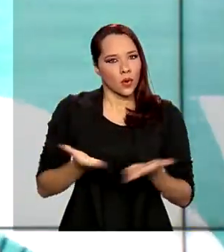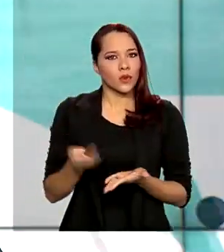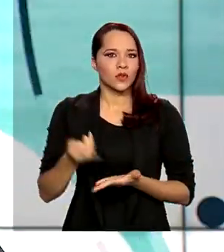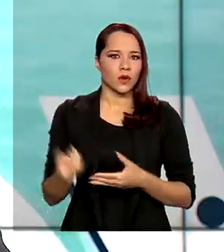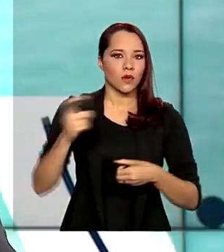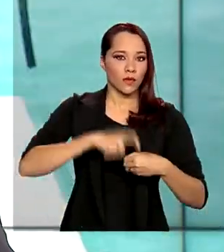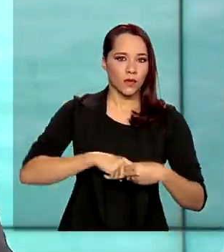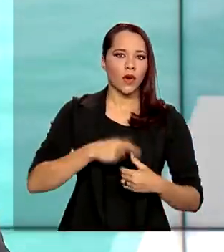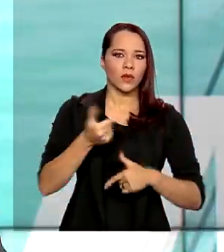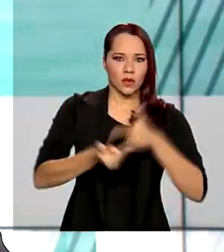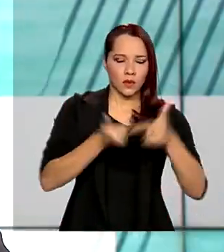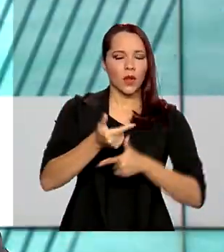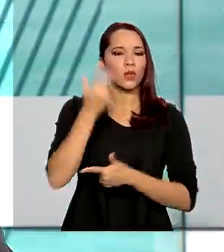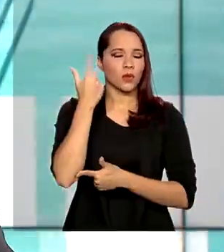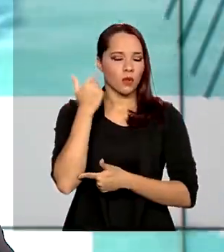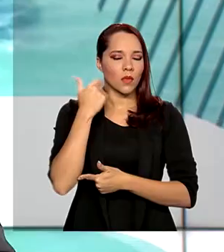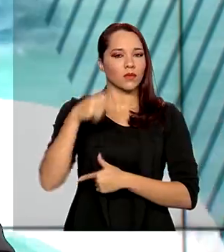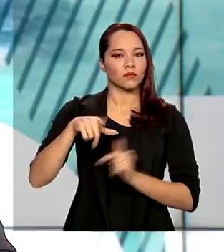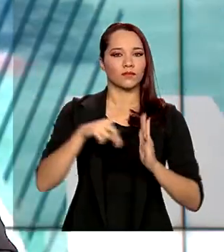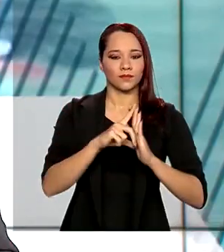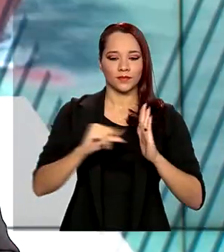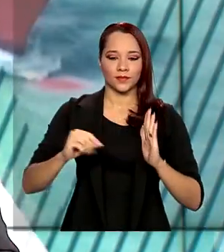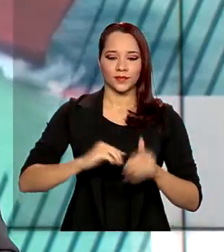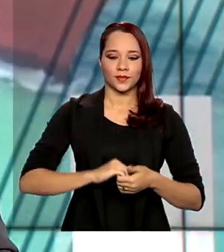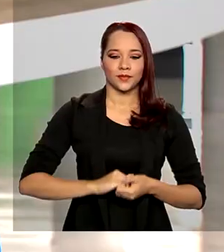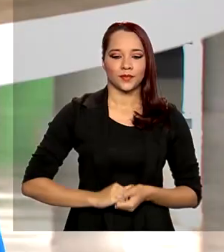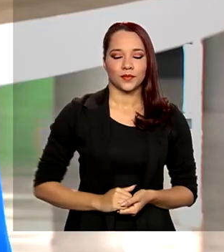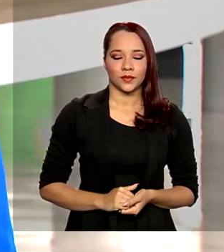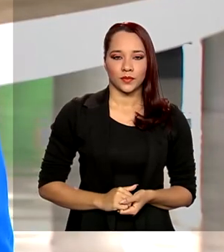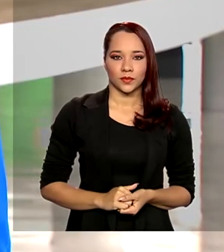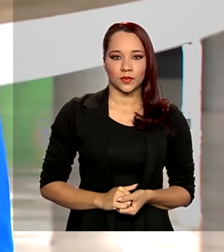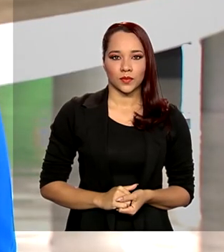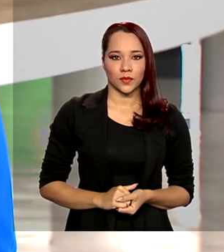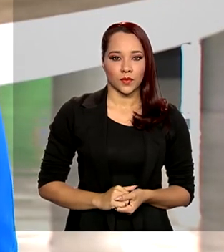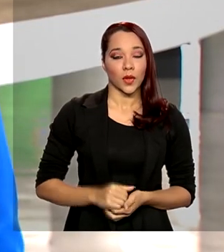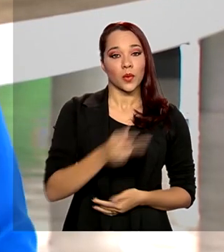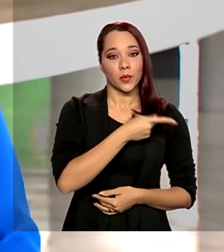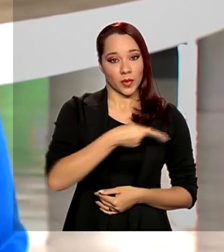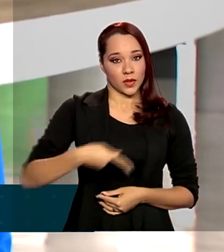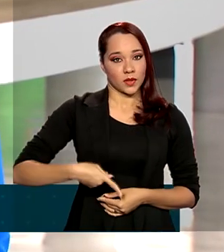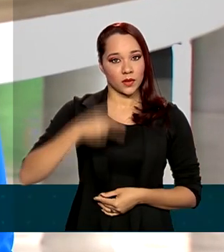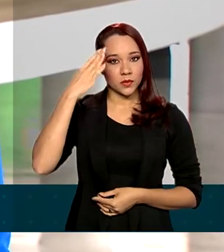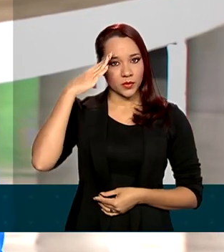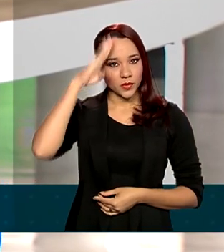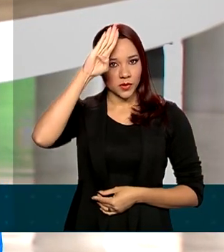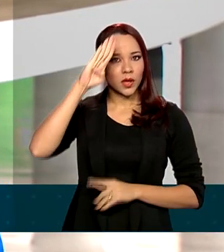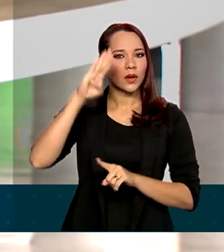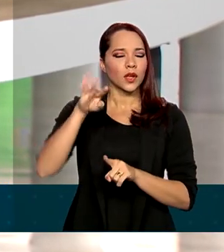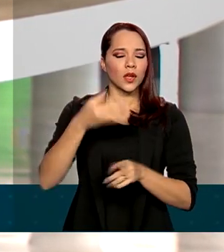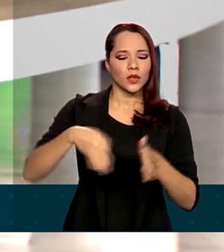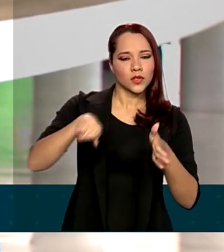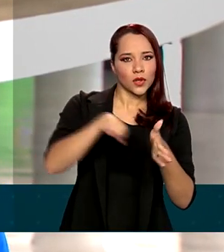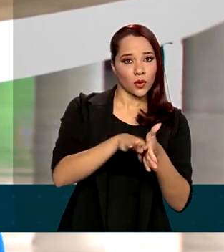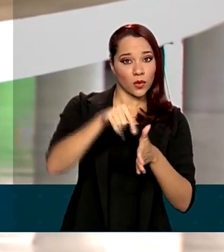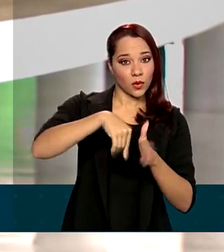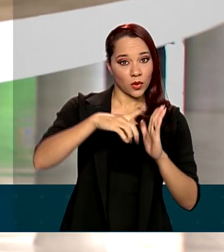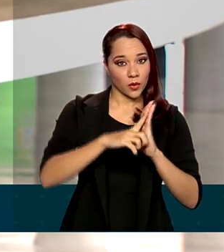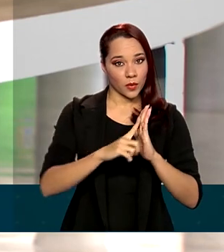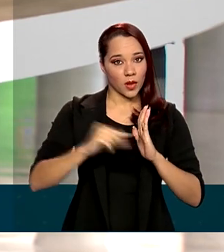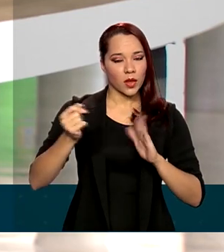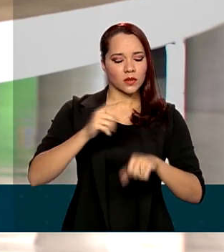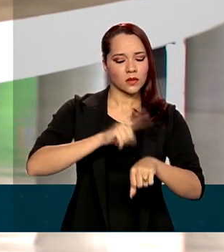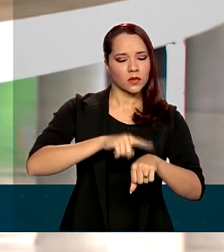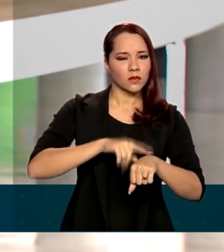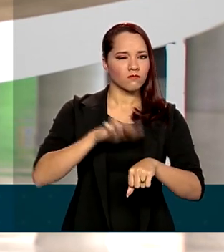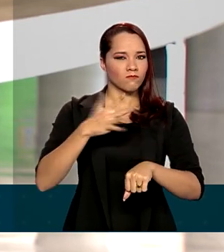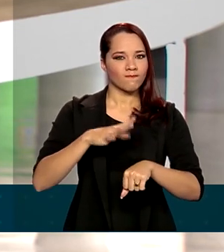retomou a agenda de trabalho no Palácio do Planalto. O presidente Jair Bolsonaro chegou ao Palácio do Planalto